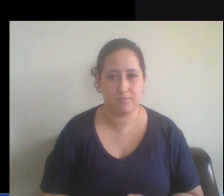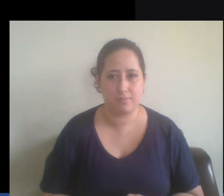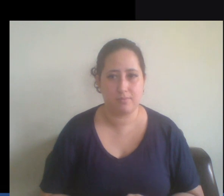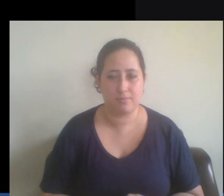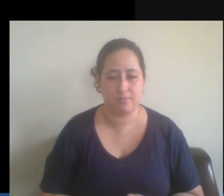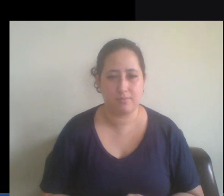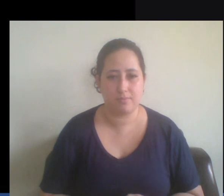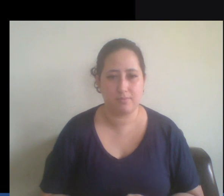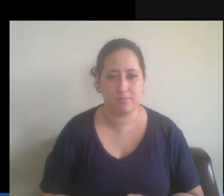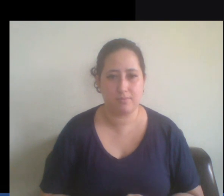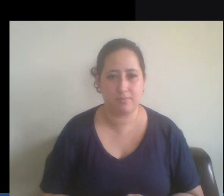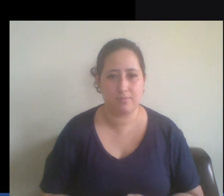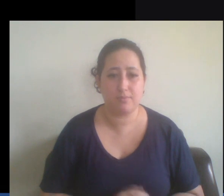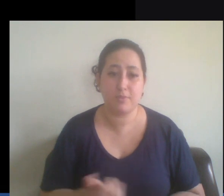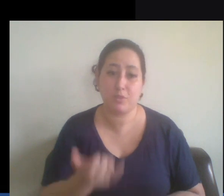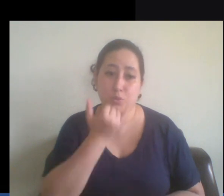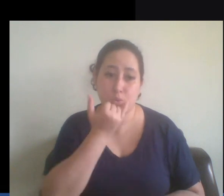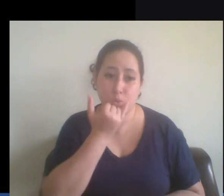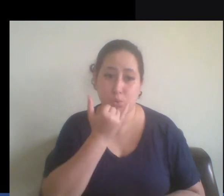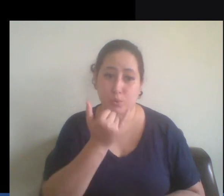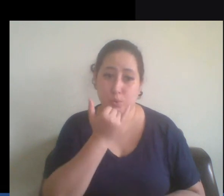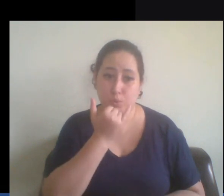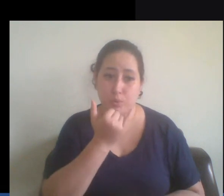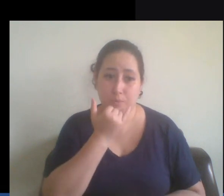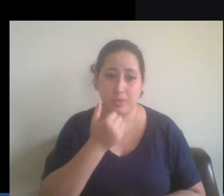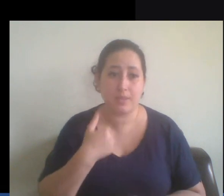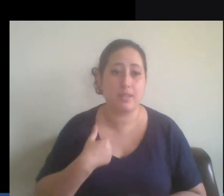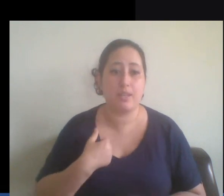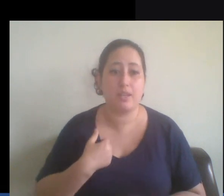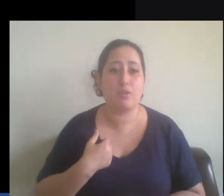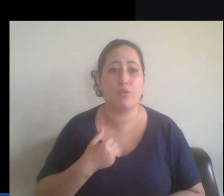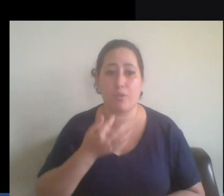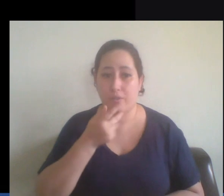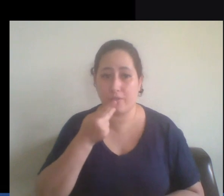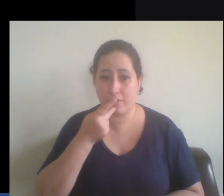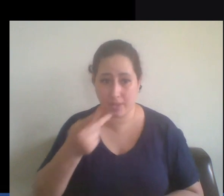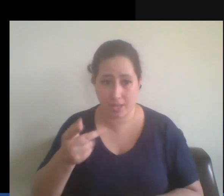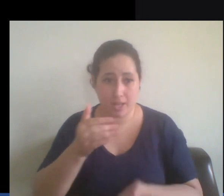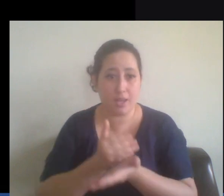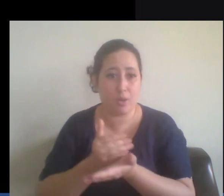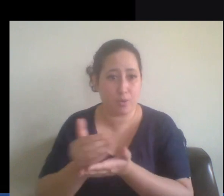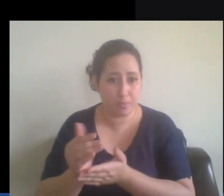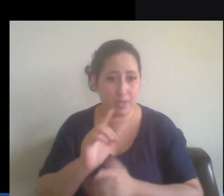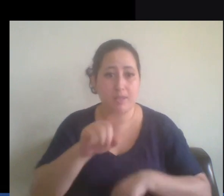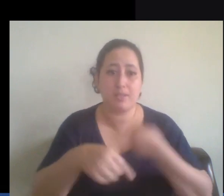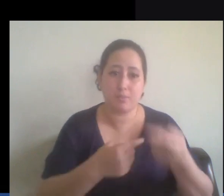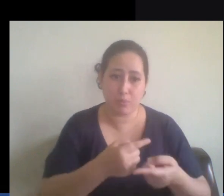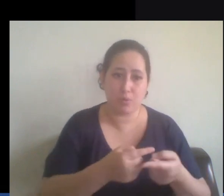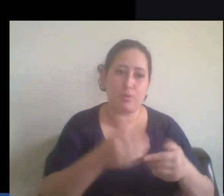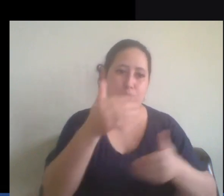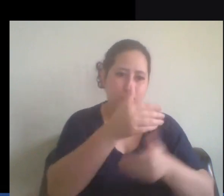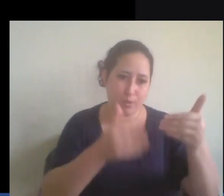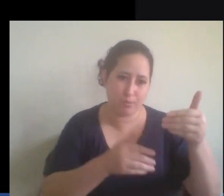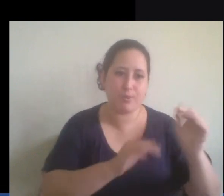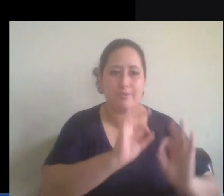Bom, me perdoem, eu vou começar a fala e daqui a pouco nós articulamos aqui